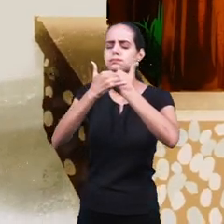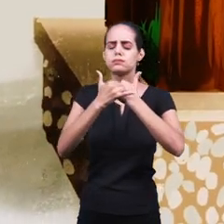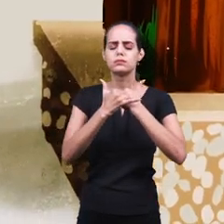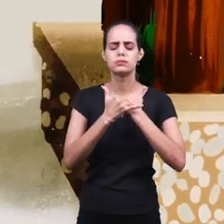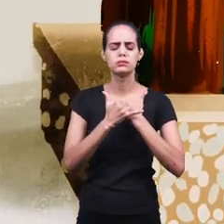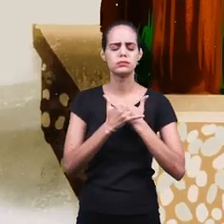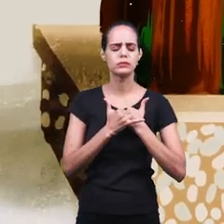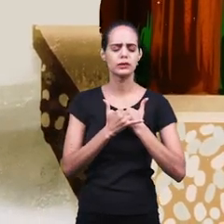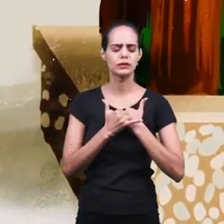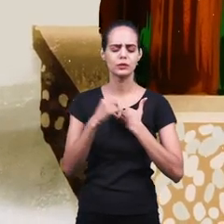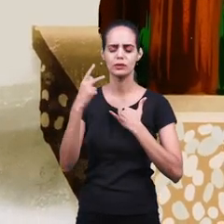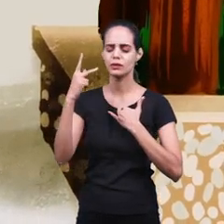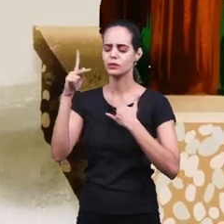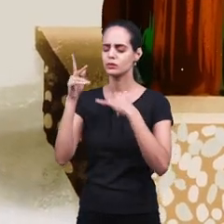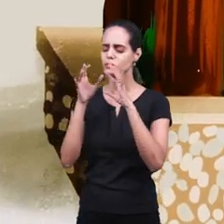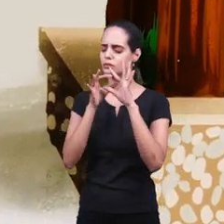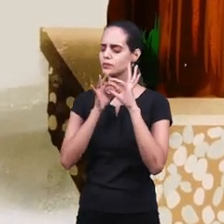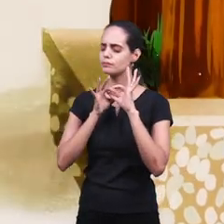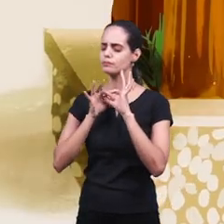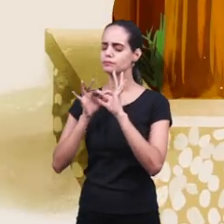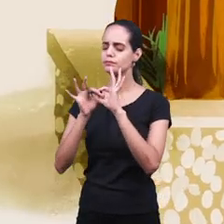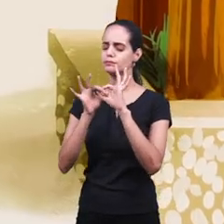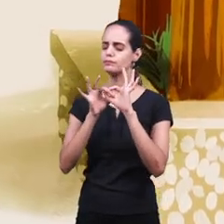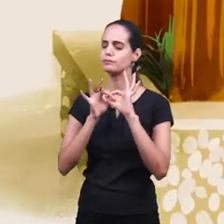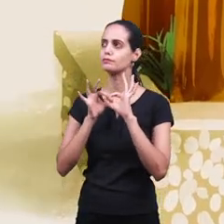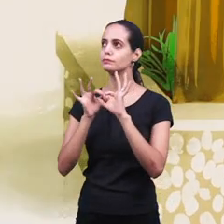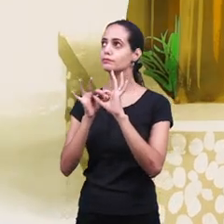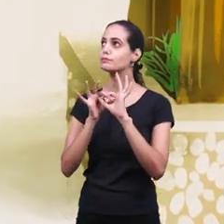comunhão